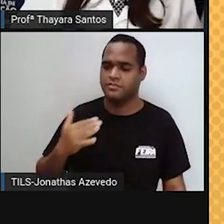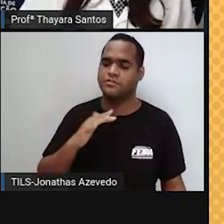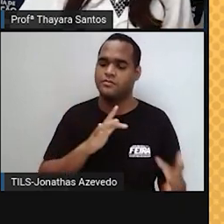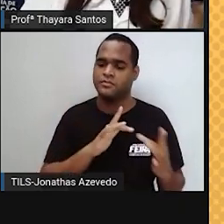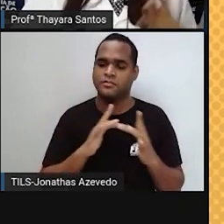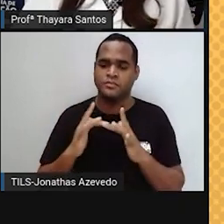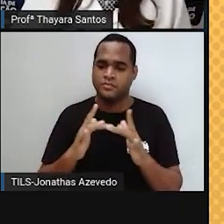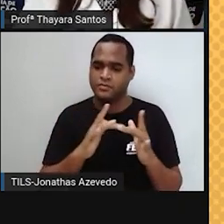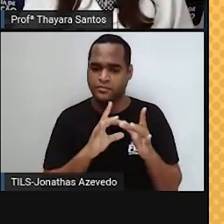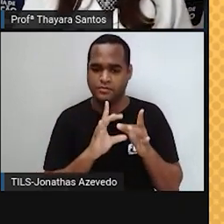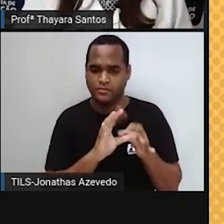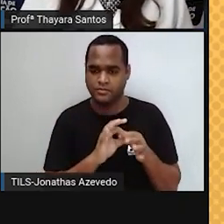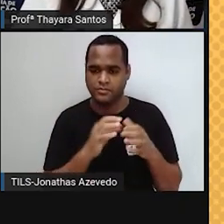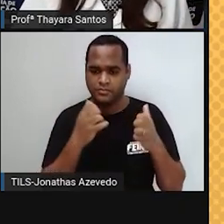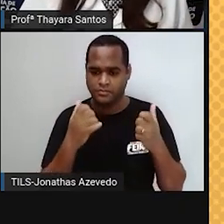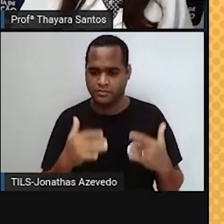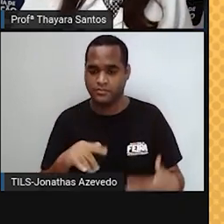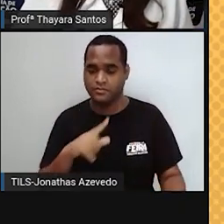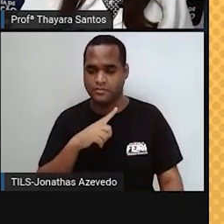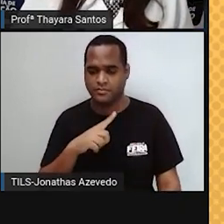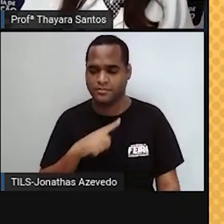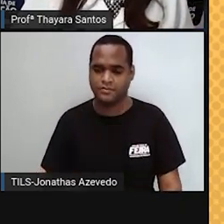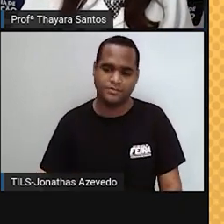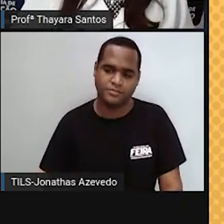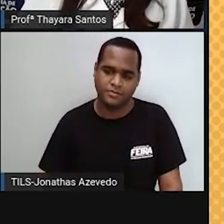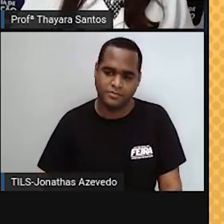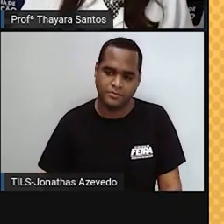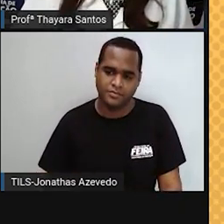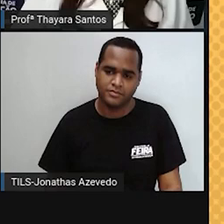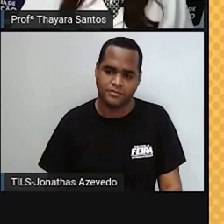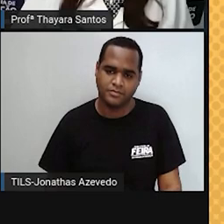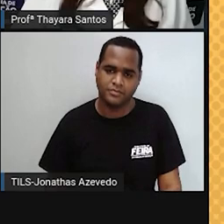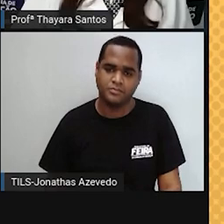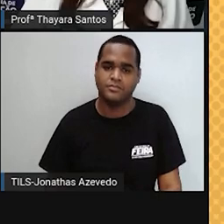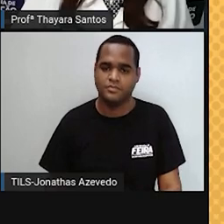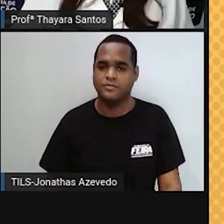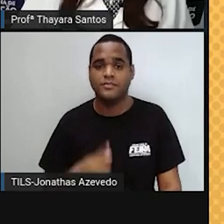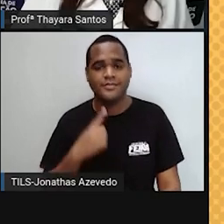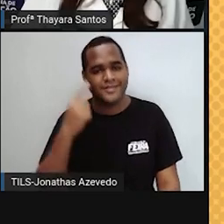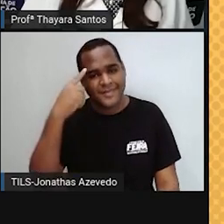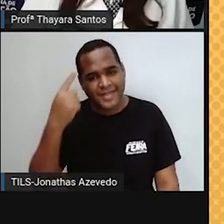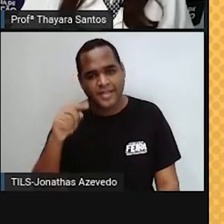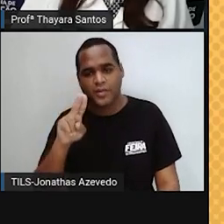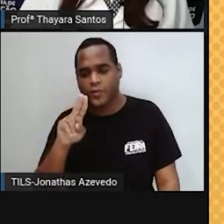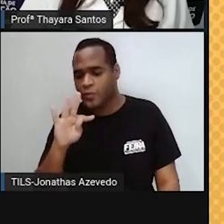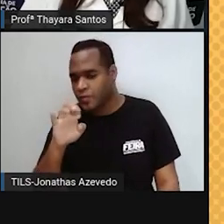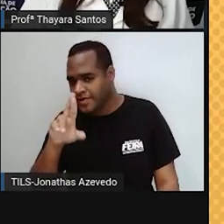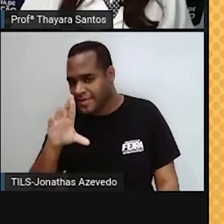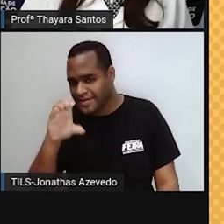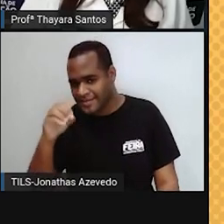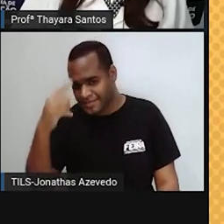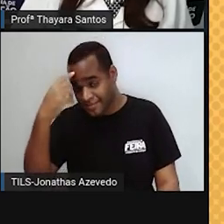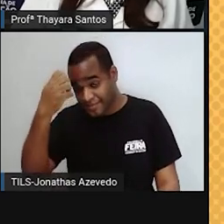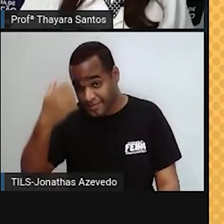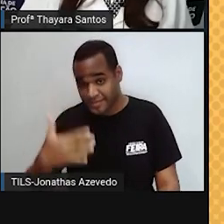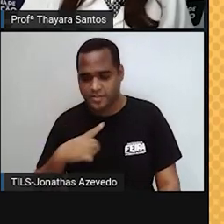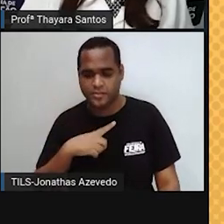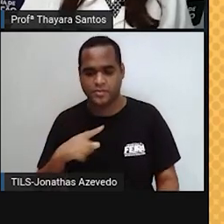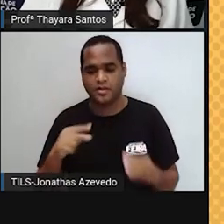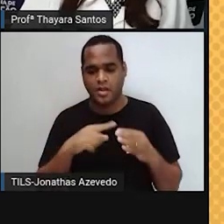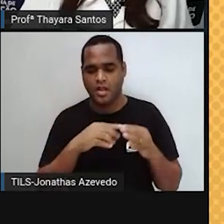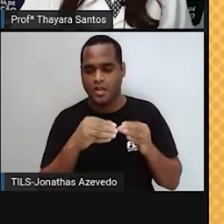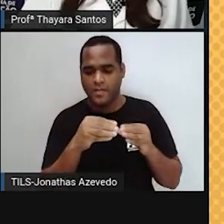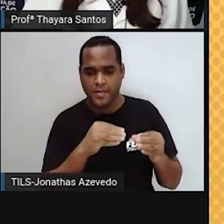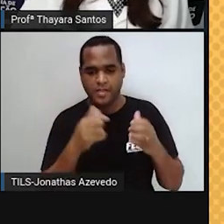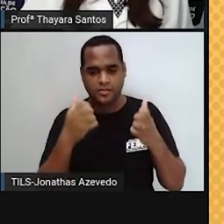o ovário com o útero. A gente tem o útero, que é esse músculo aqui. E a gente tem o canal